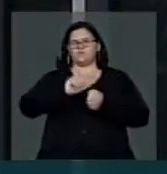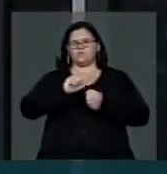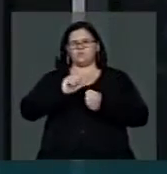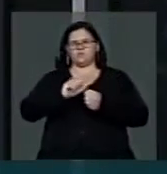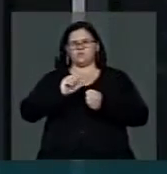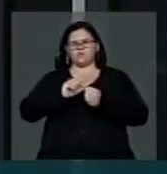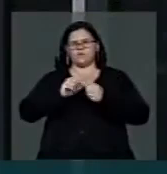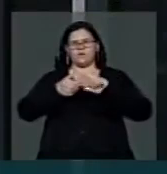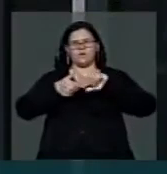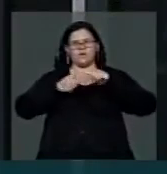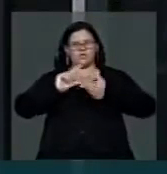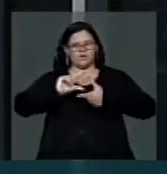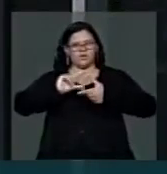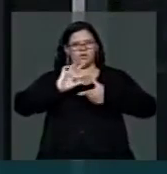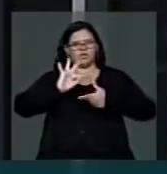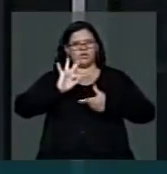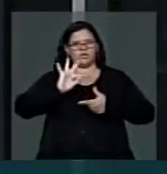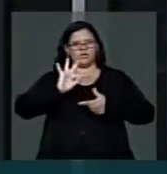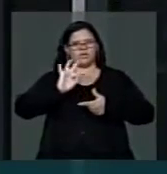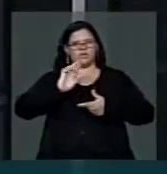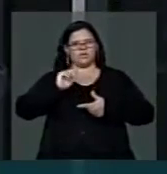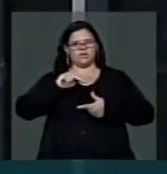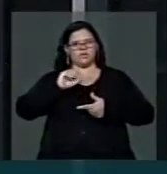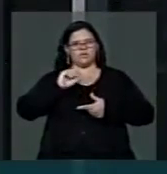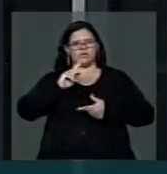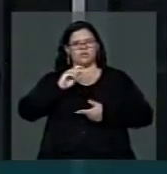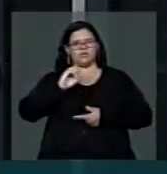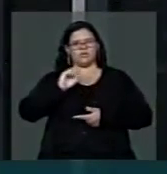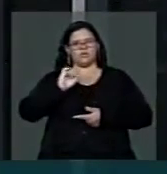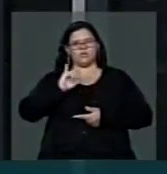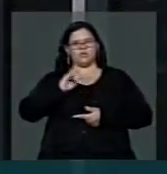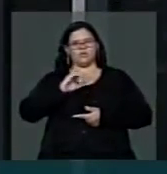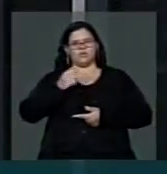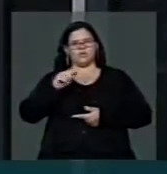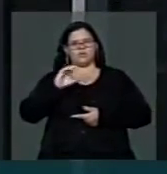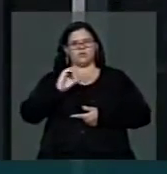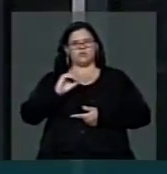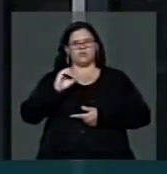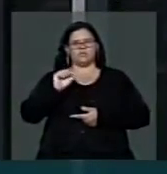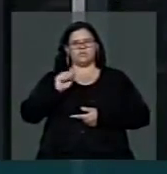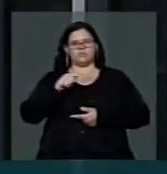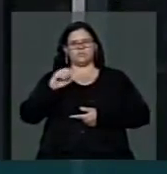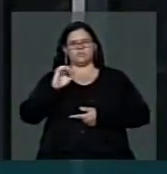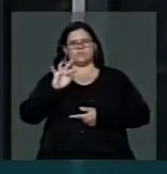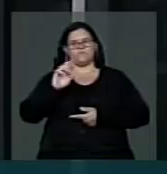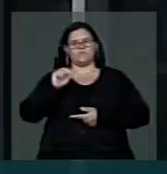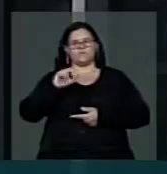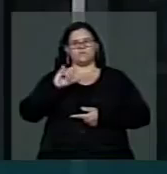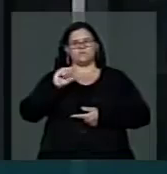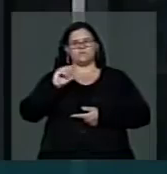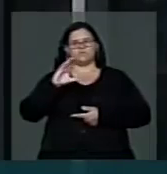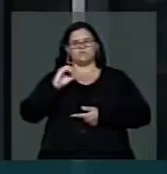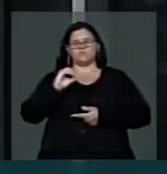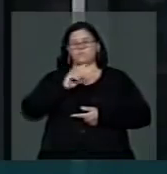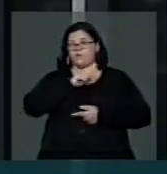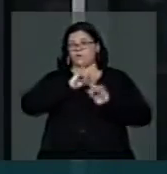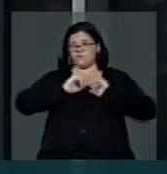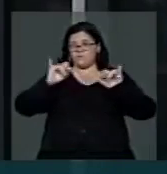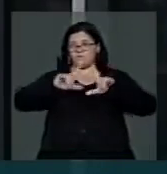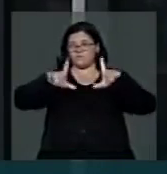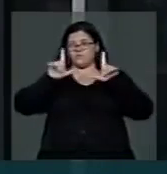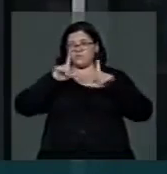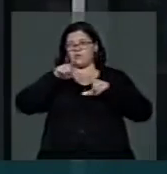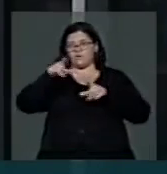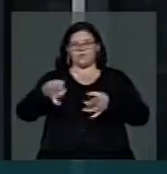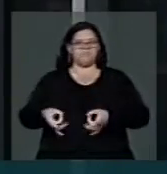qual transposição? Então, aquela que está em 3D na propaganda publicitária ou aquela que está lá abandonada, matando